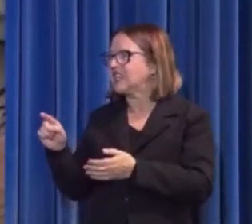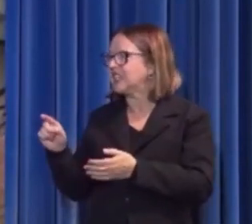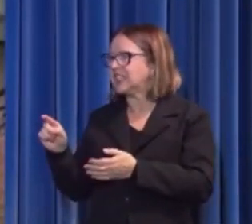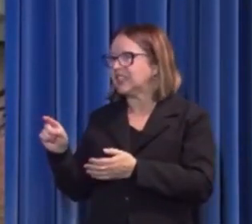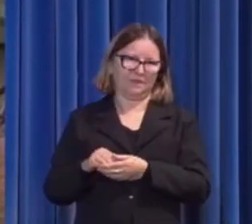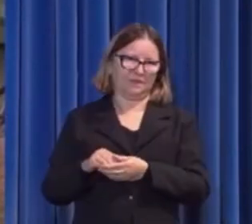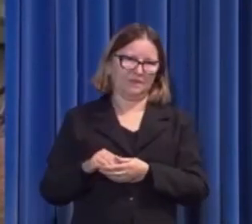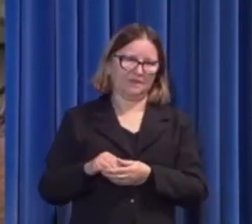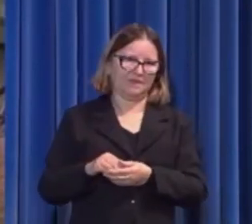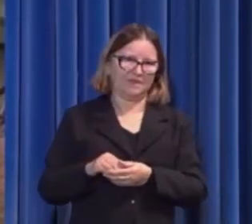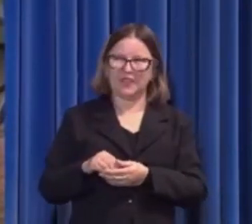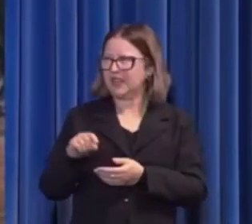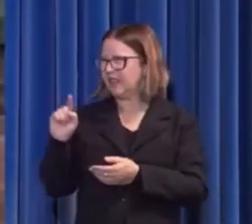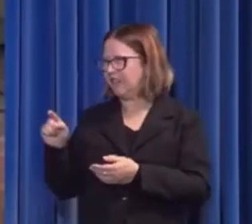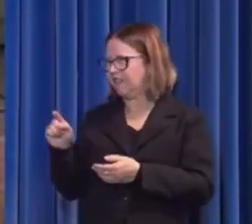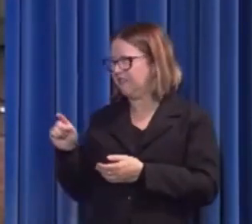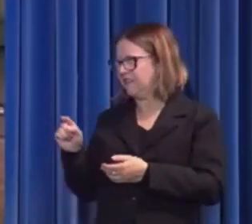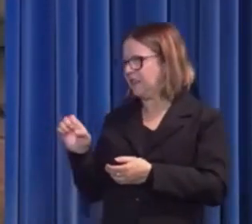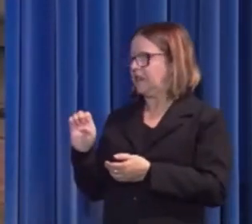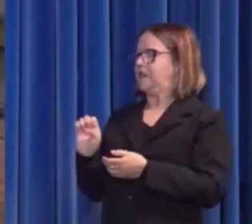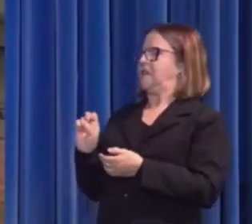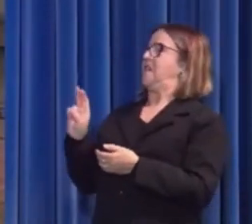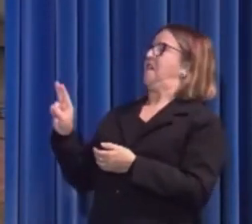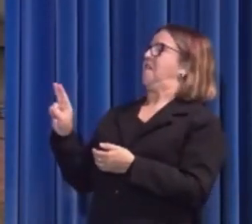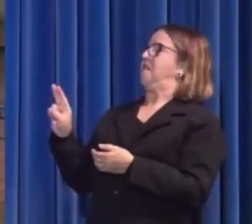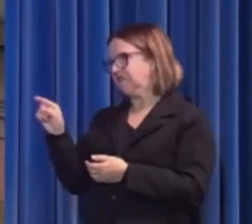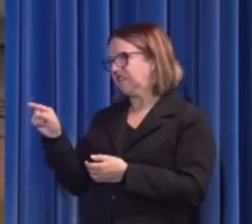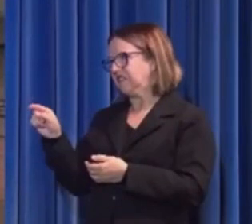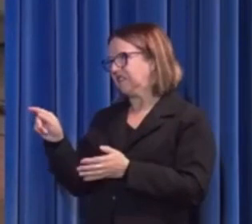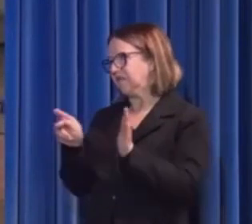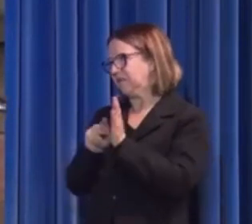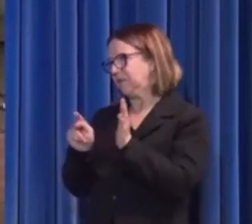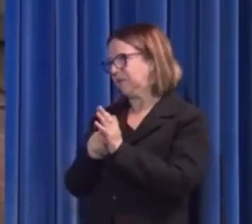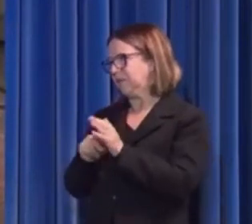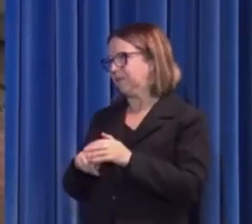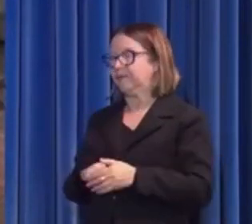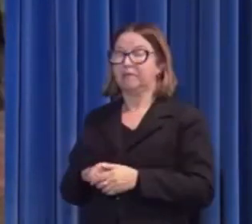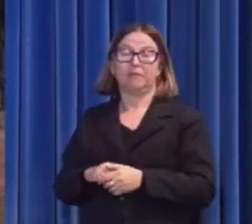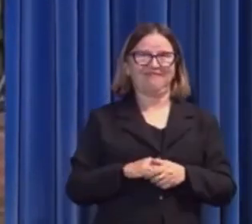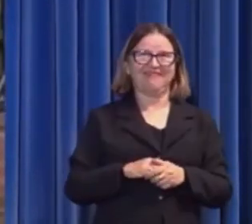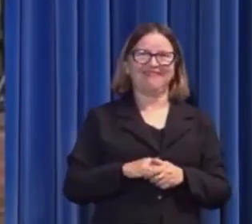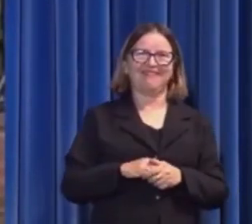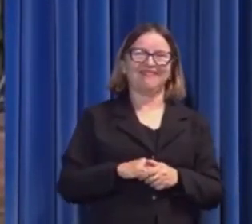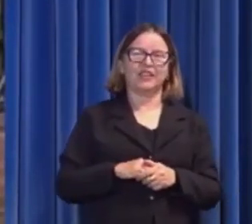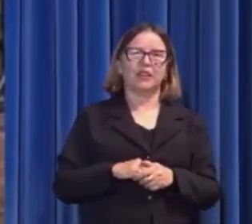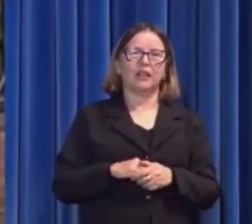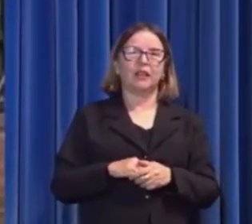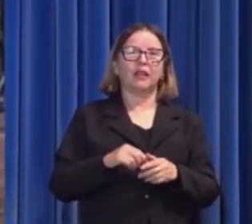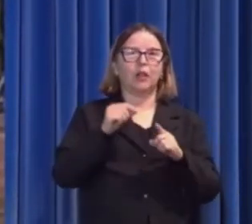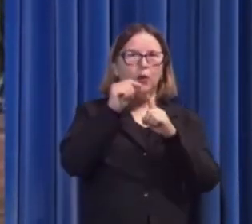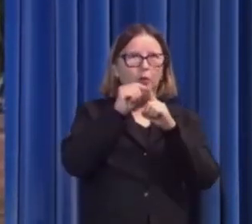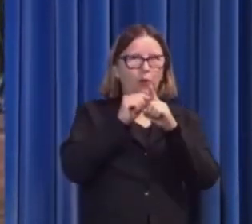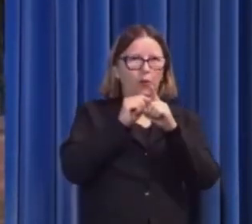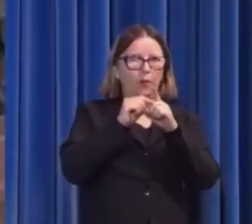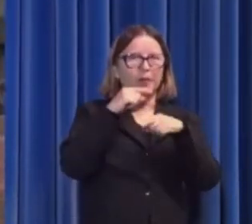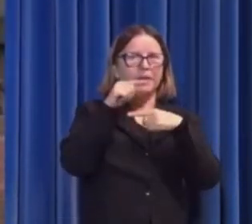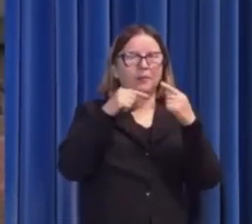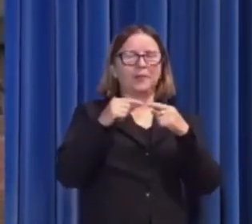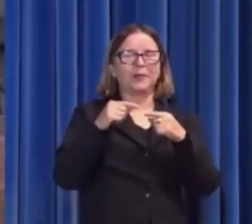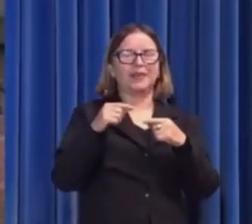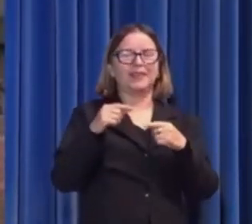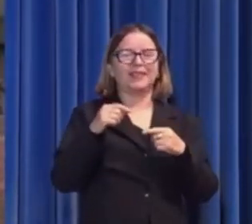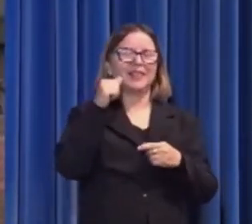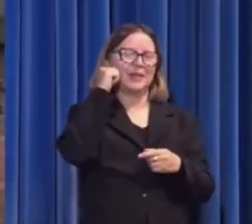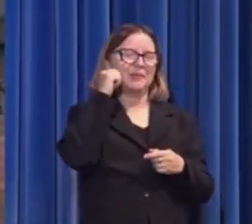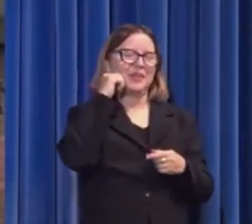amigo de ninguém. Você é tão egoísta que só vive para você. E aquela bronca valeu a pena. Um mês depois ela disse, chegou o papai, eu já